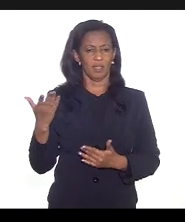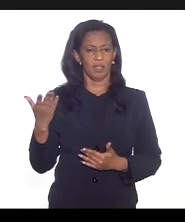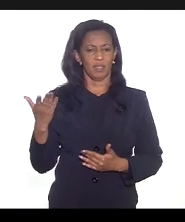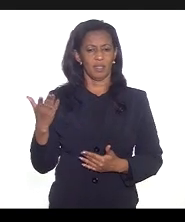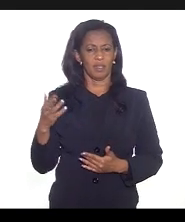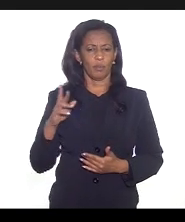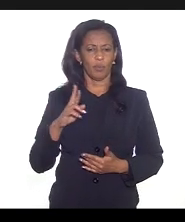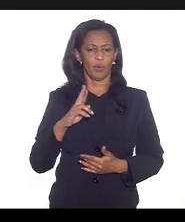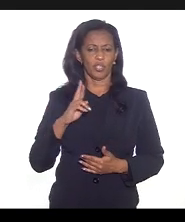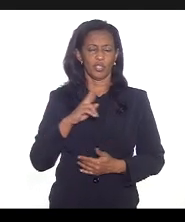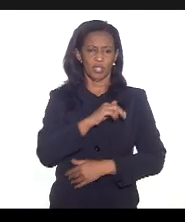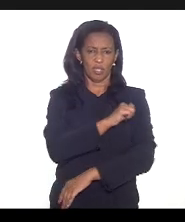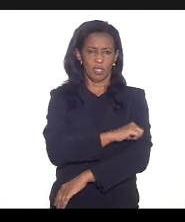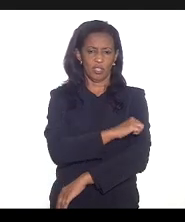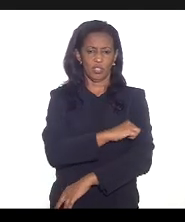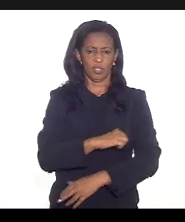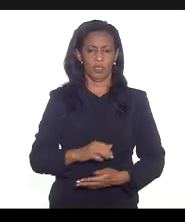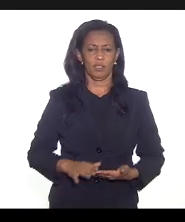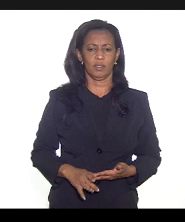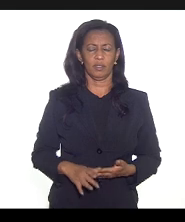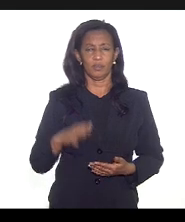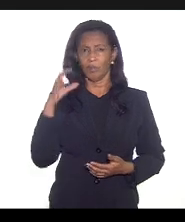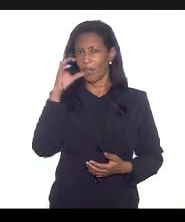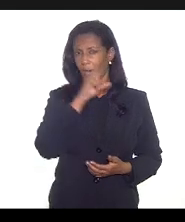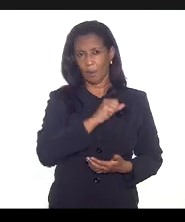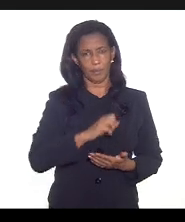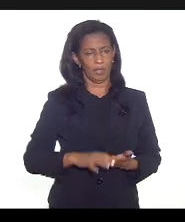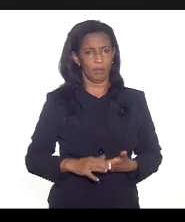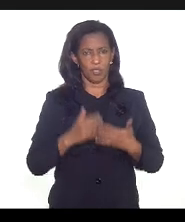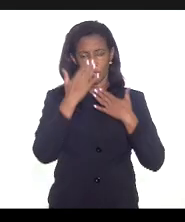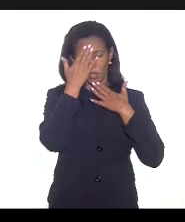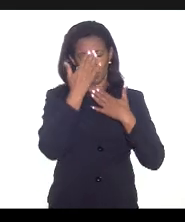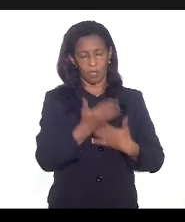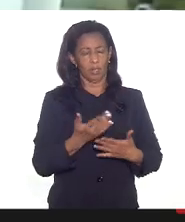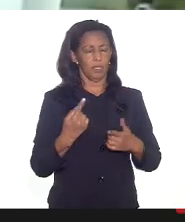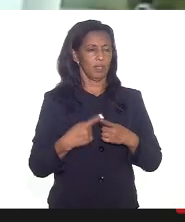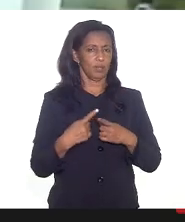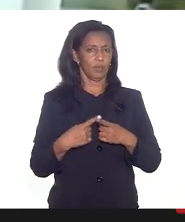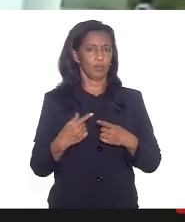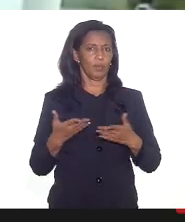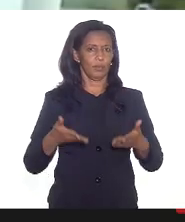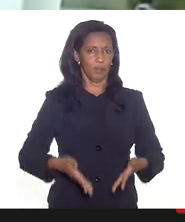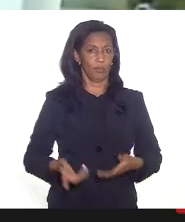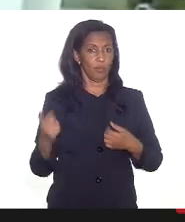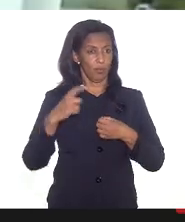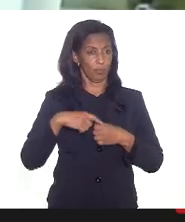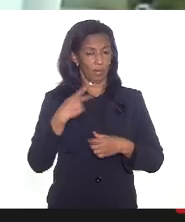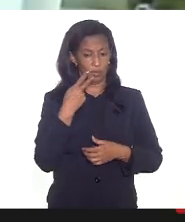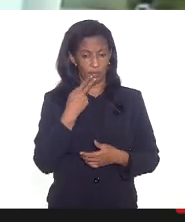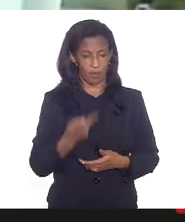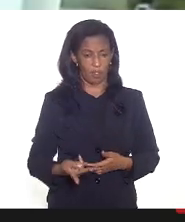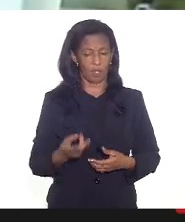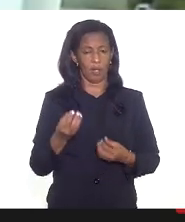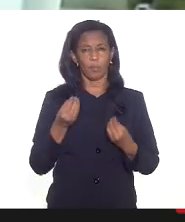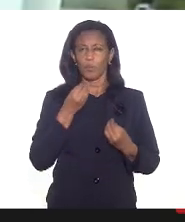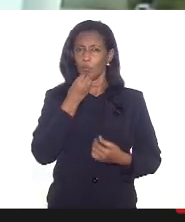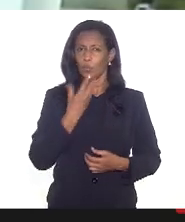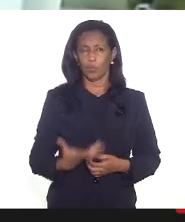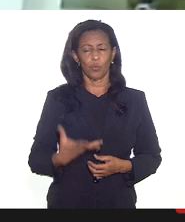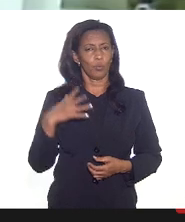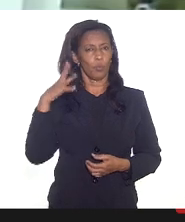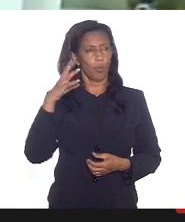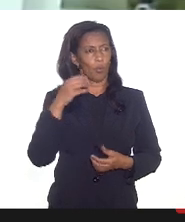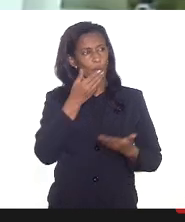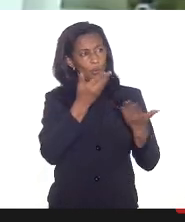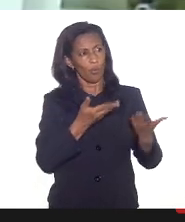consideração final doutora Adélia rapidamente agradeço por poder voltar a falar muito bom ouvir a